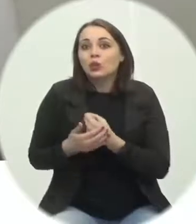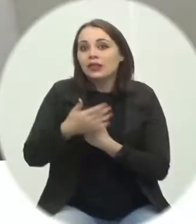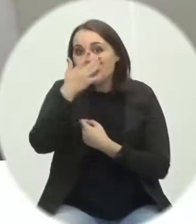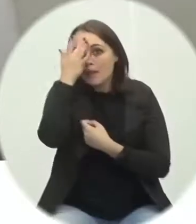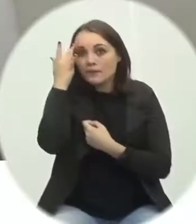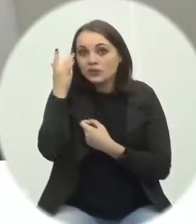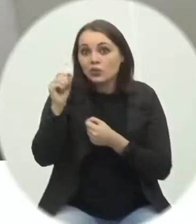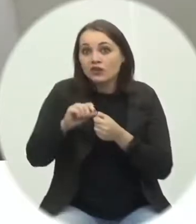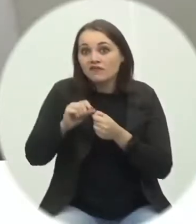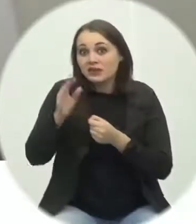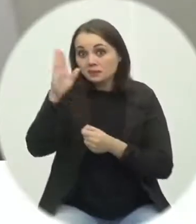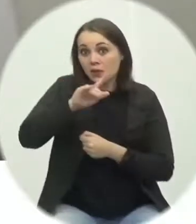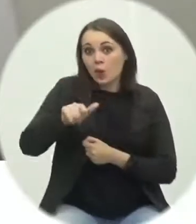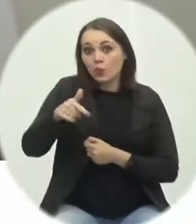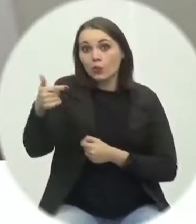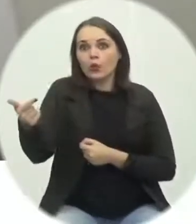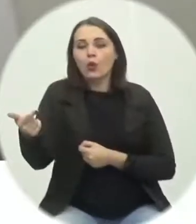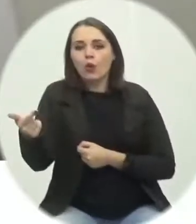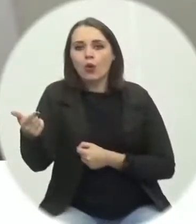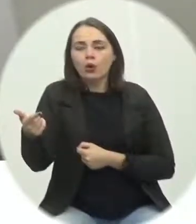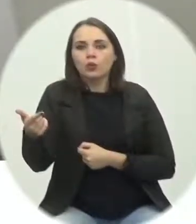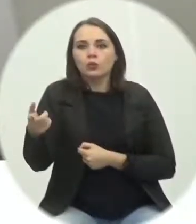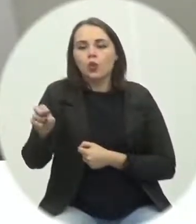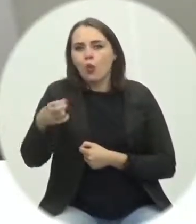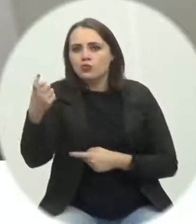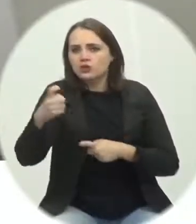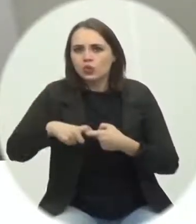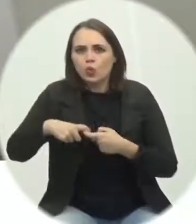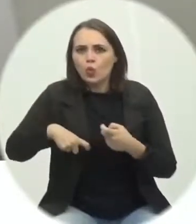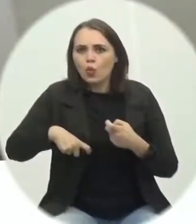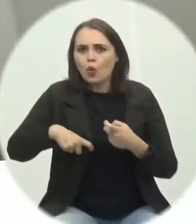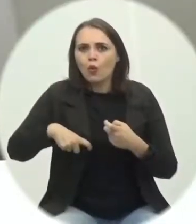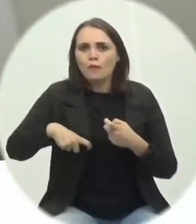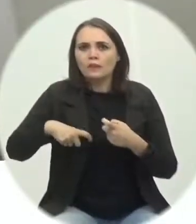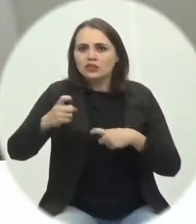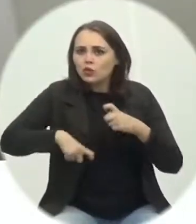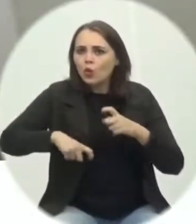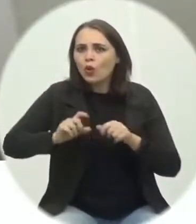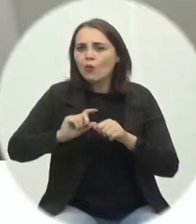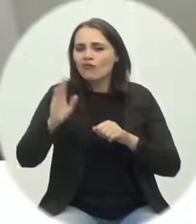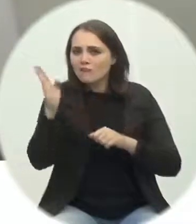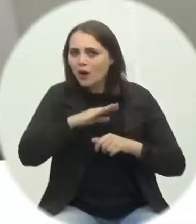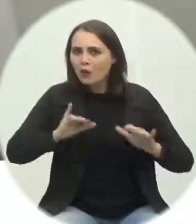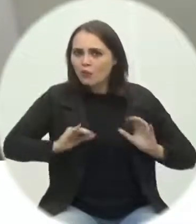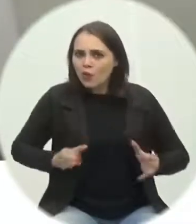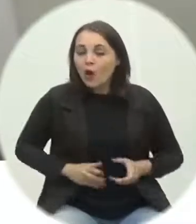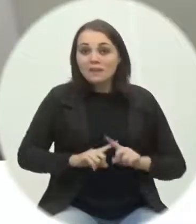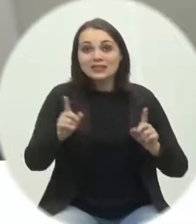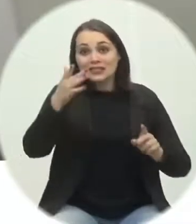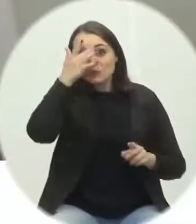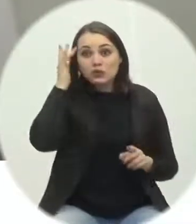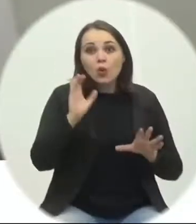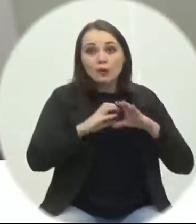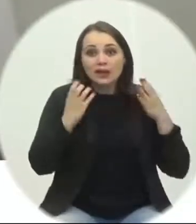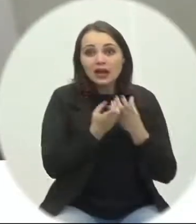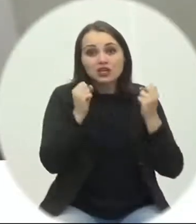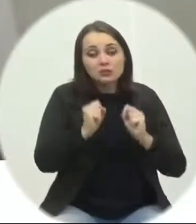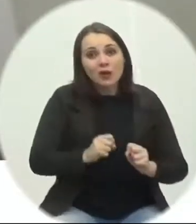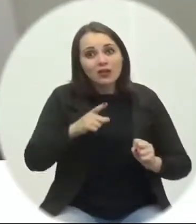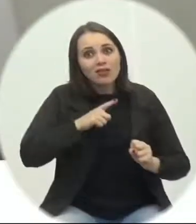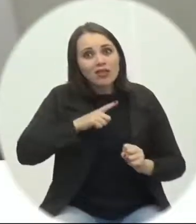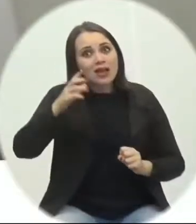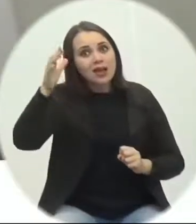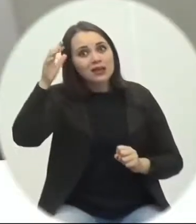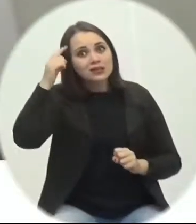Seja violência física ou sexual, que realmente as pessoas possam ter essa consciência de denunciar,